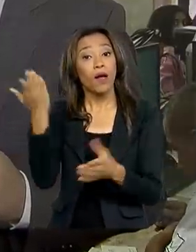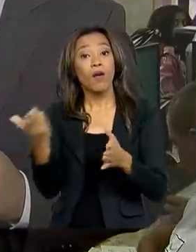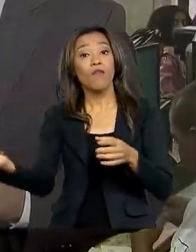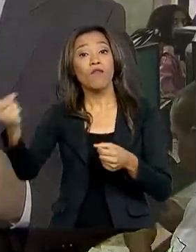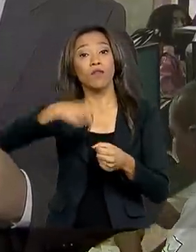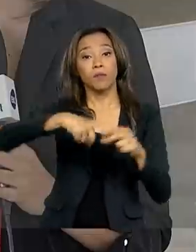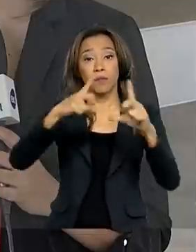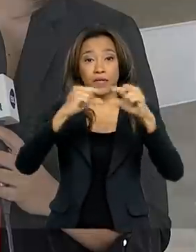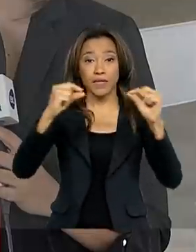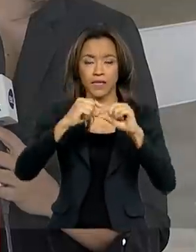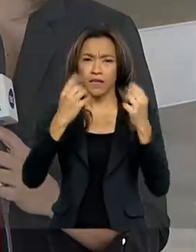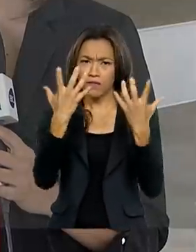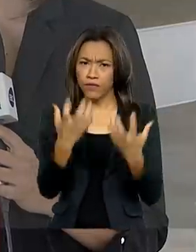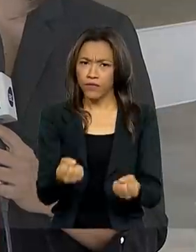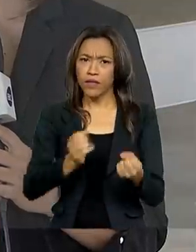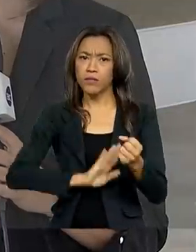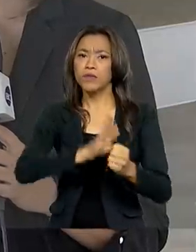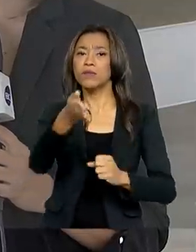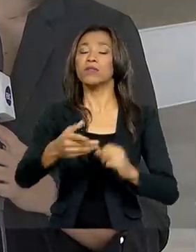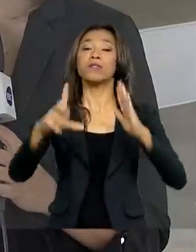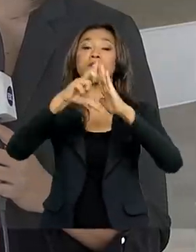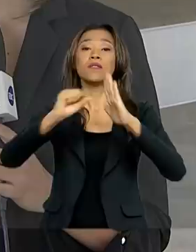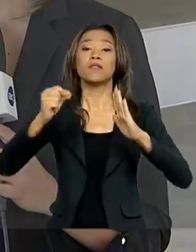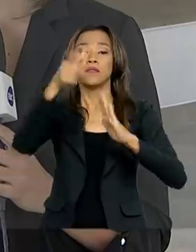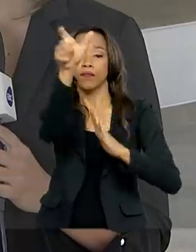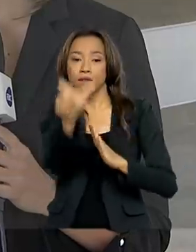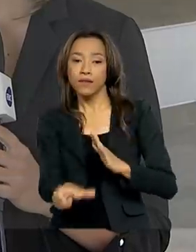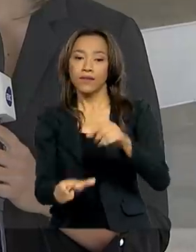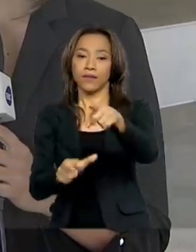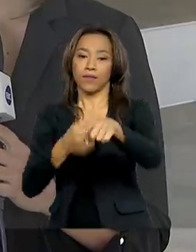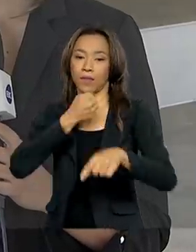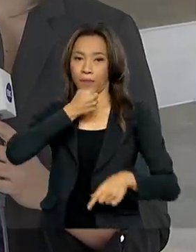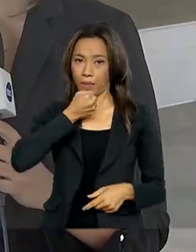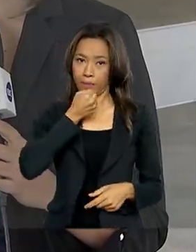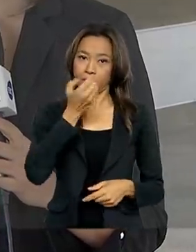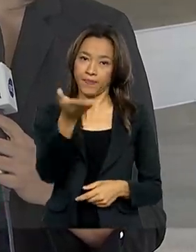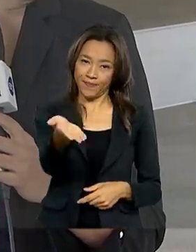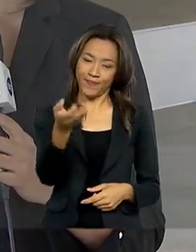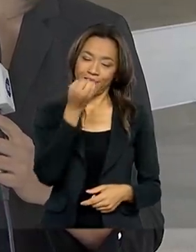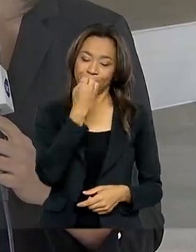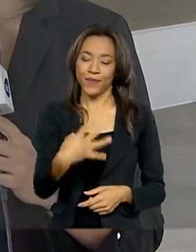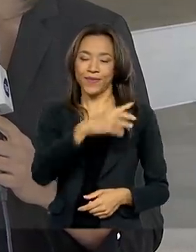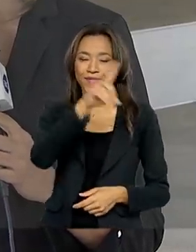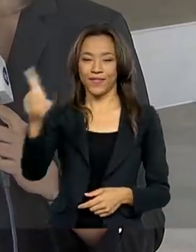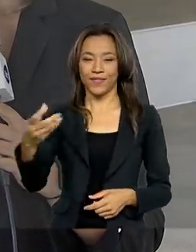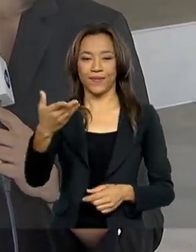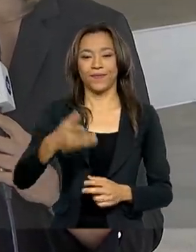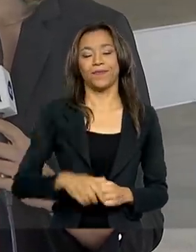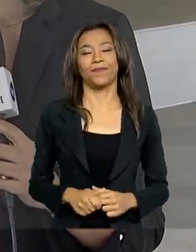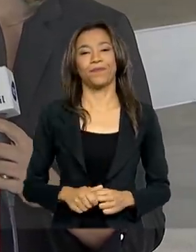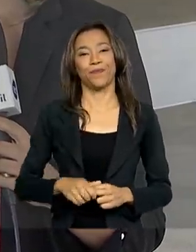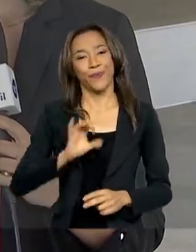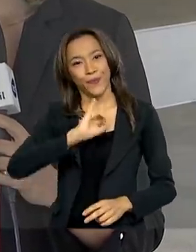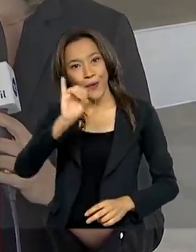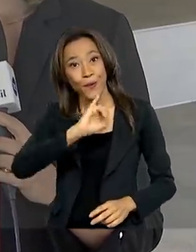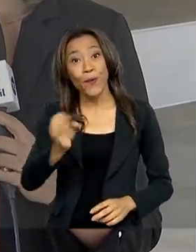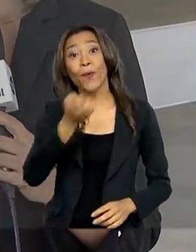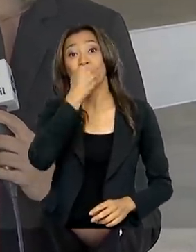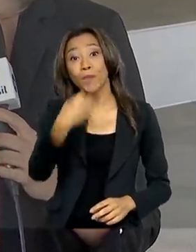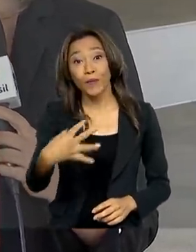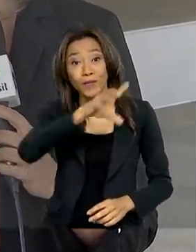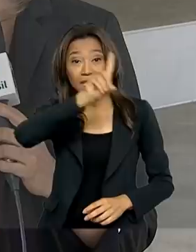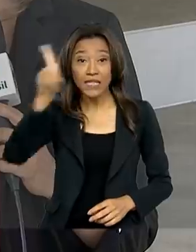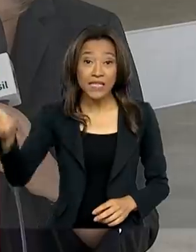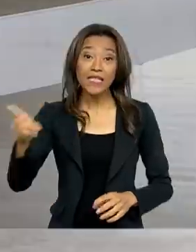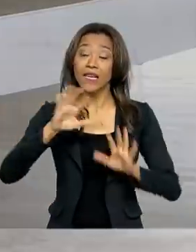Brasília e vamos direto ao Palácio do Planalto com a repórter Gabriela Noronha. Gabriela, bom dia. Olá, Renata. Bom dia.